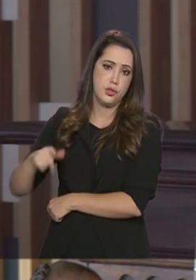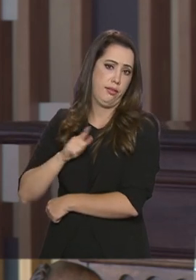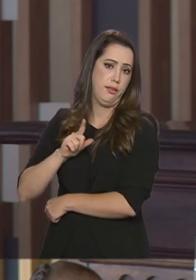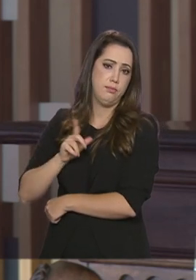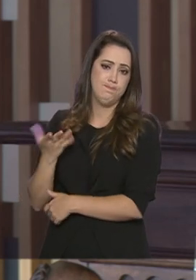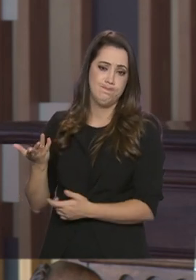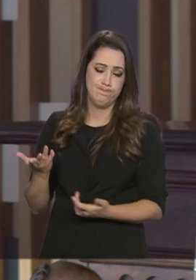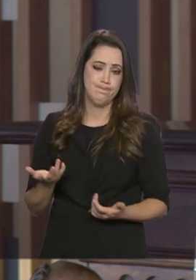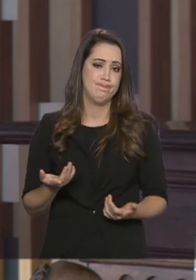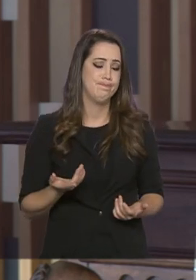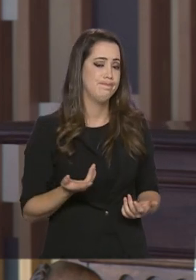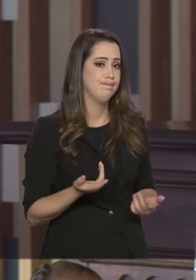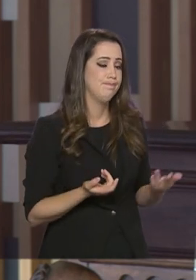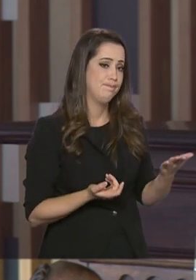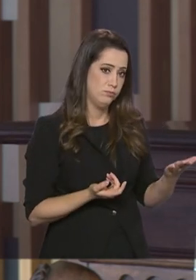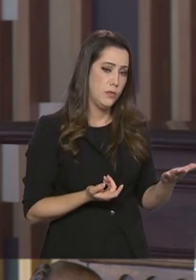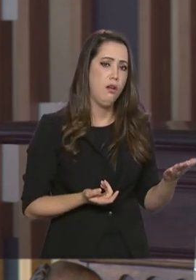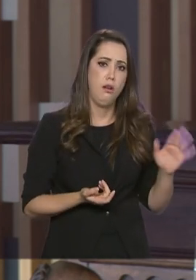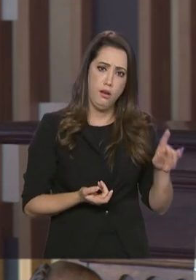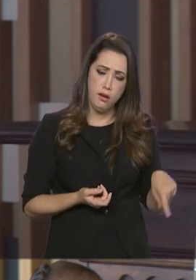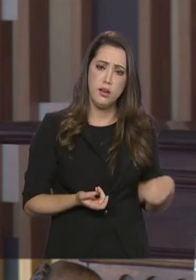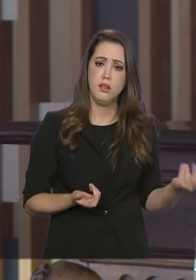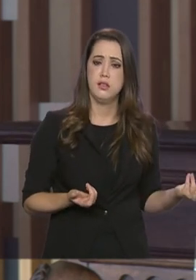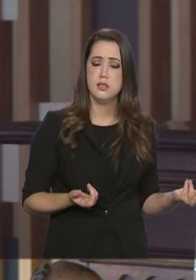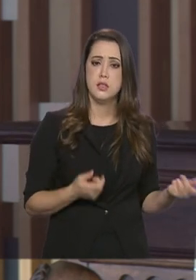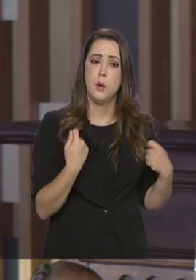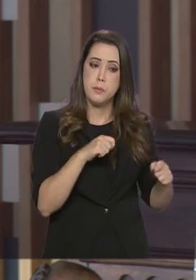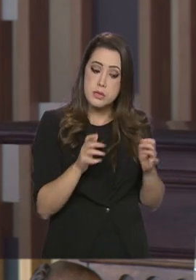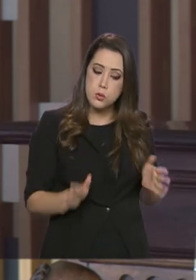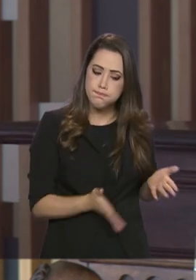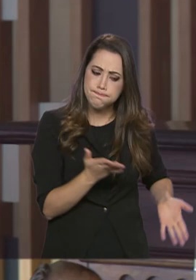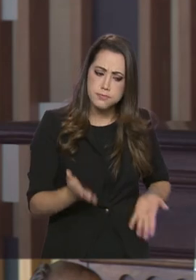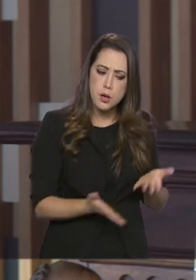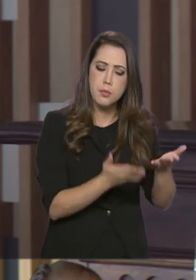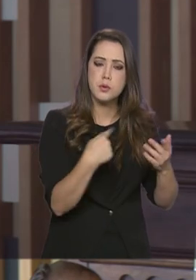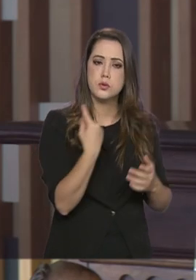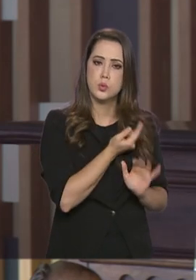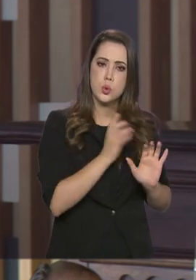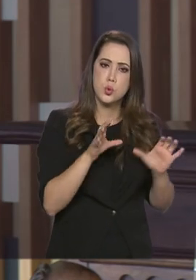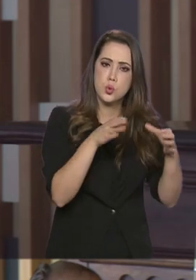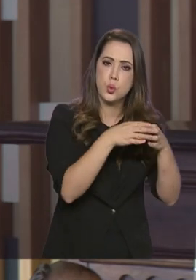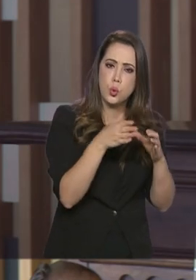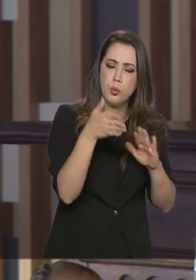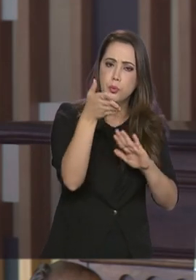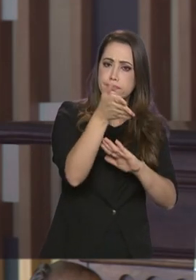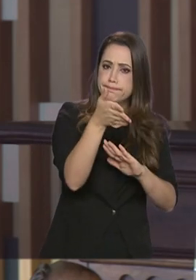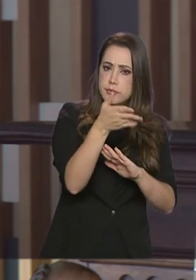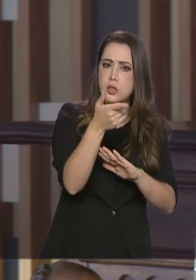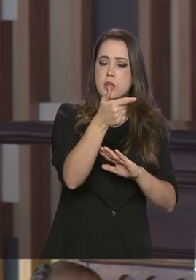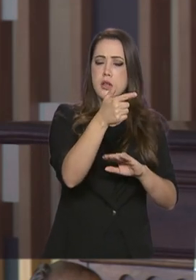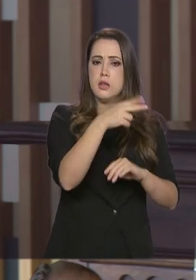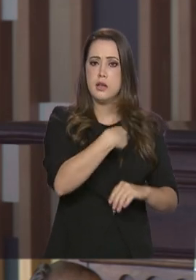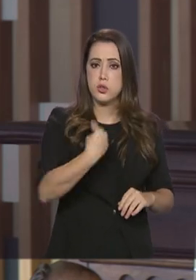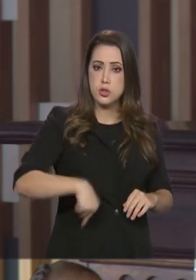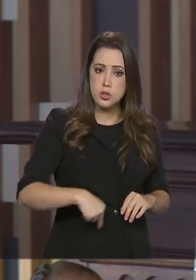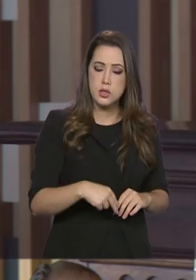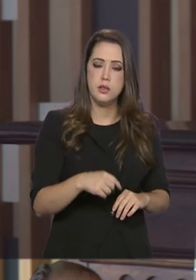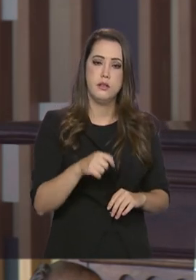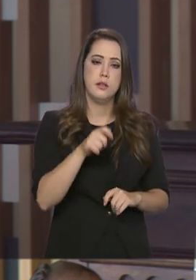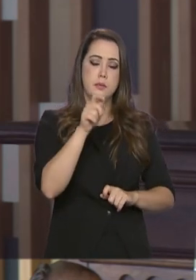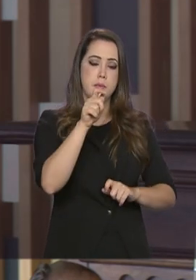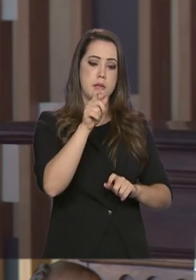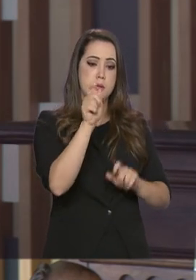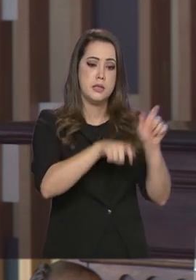foi necessário uma mobilização da nossa embaixada, dos nossos consulados na China, para, muitas vezes,